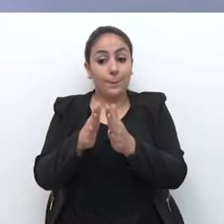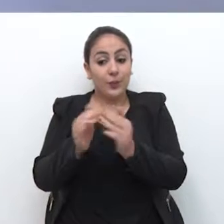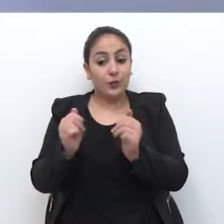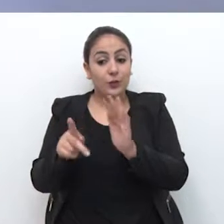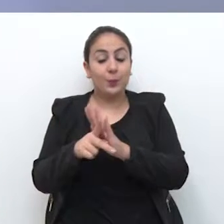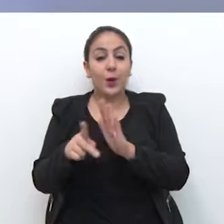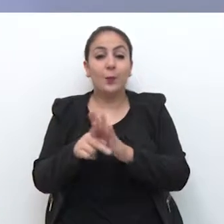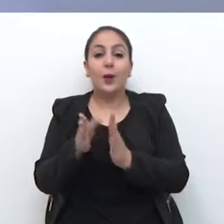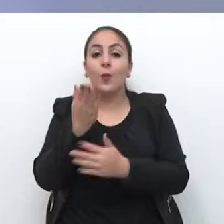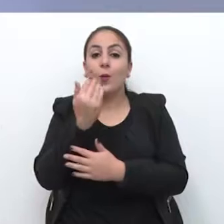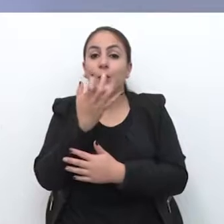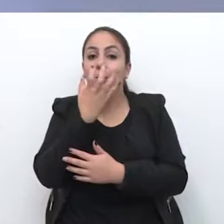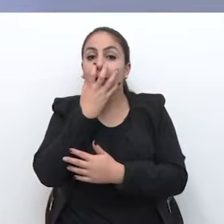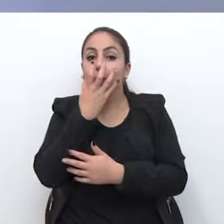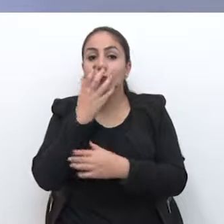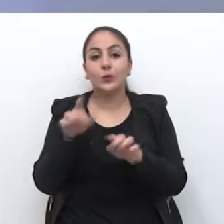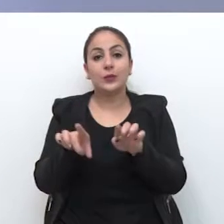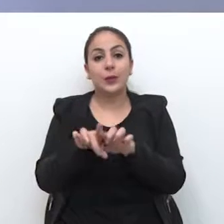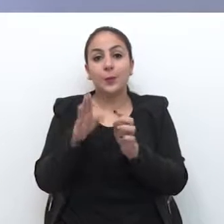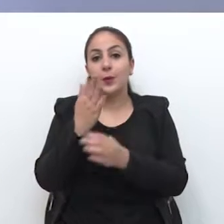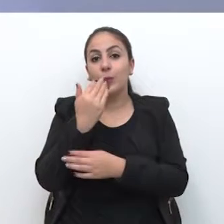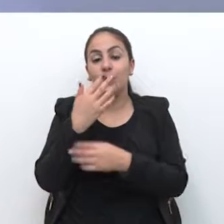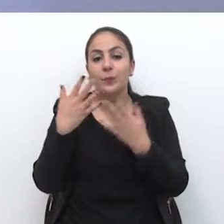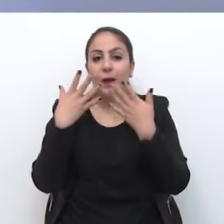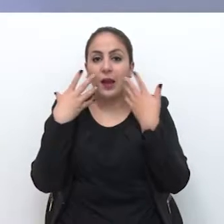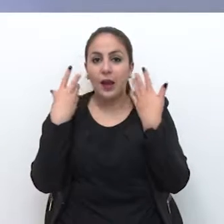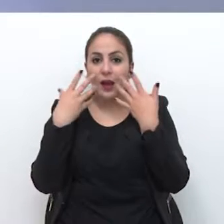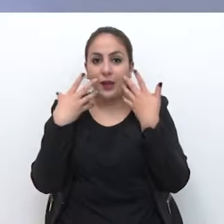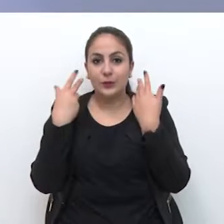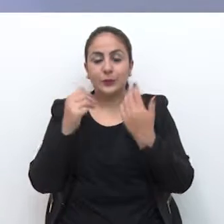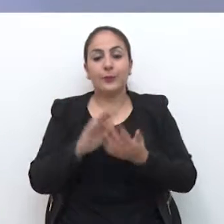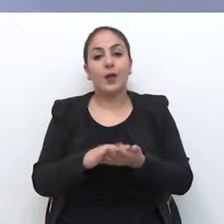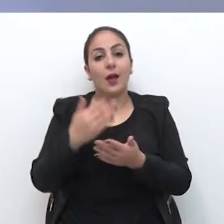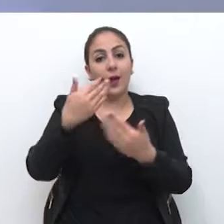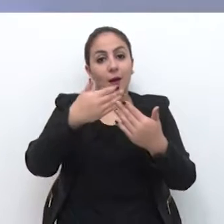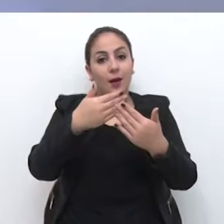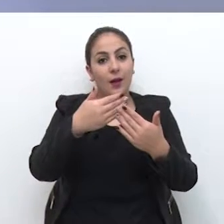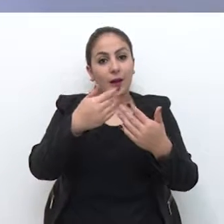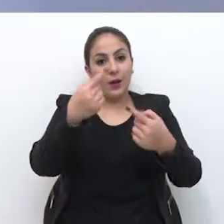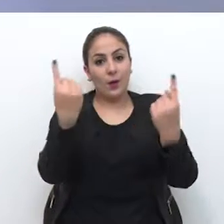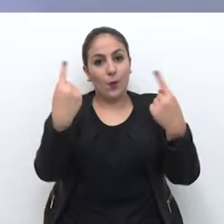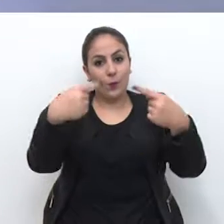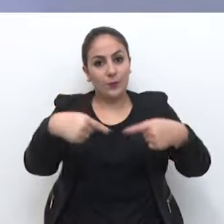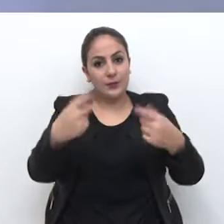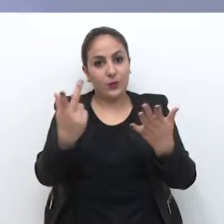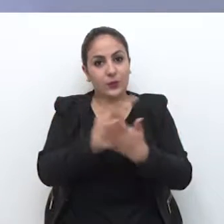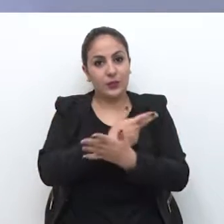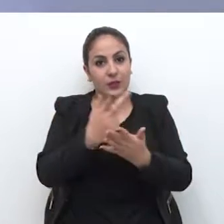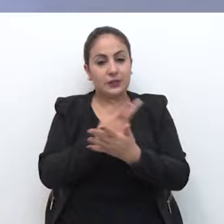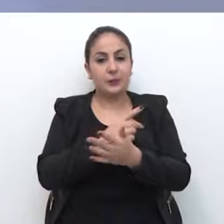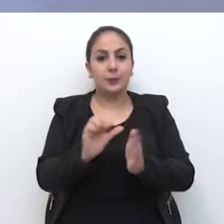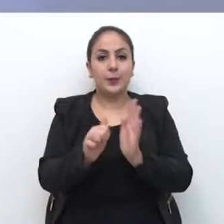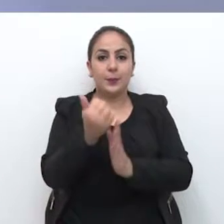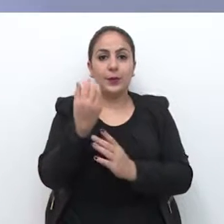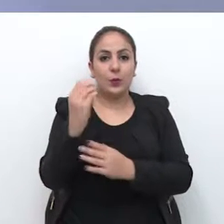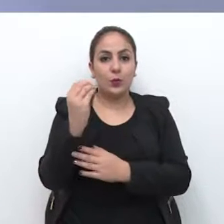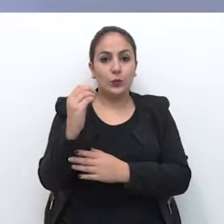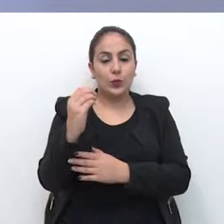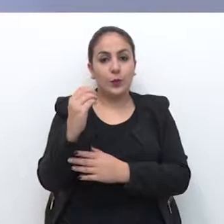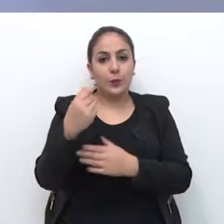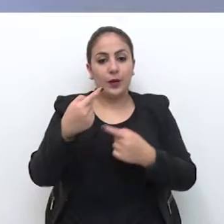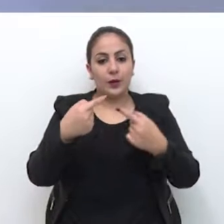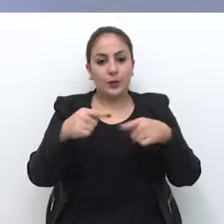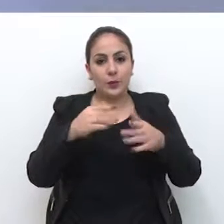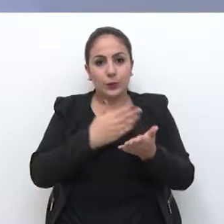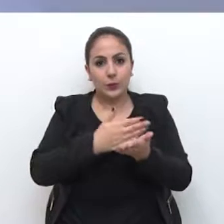o pedido é ração para cães e gatos. A prova acontece no dia 1º de outubro, com largada às 9h da